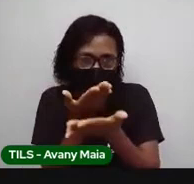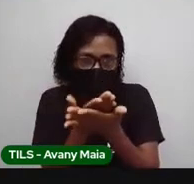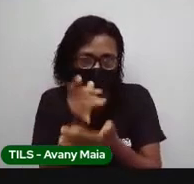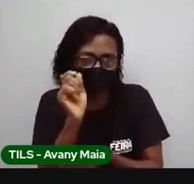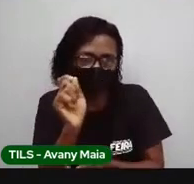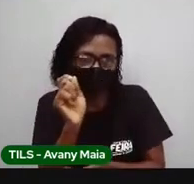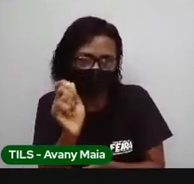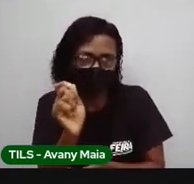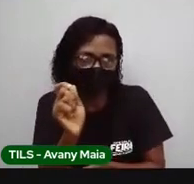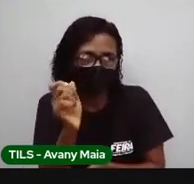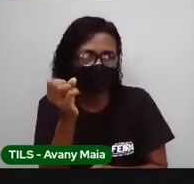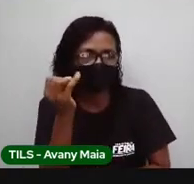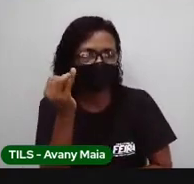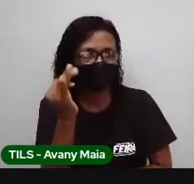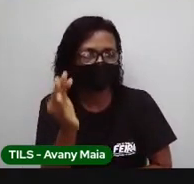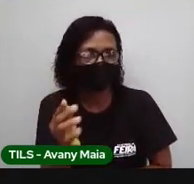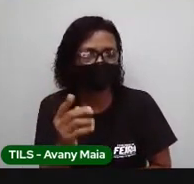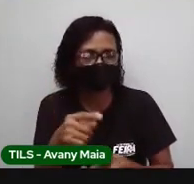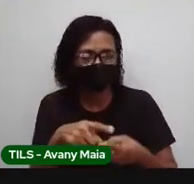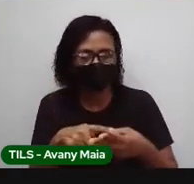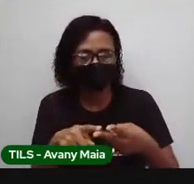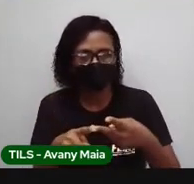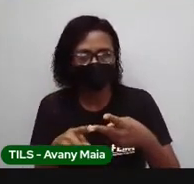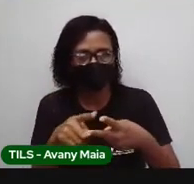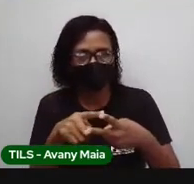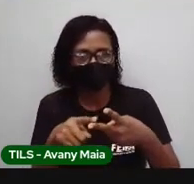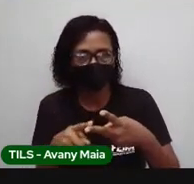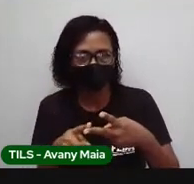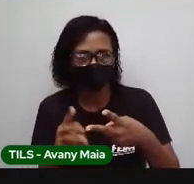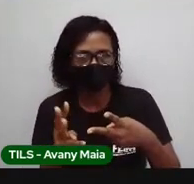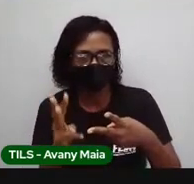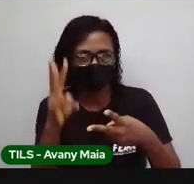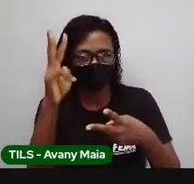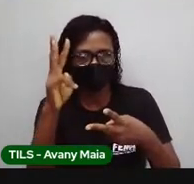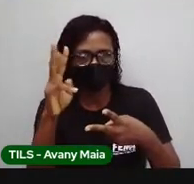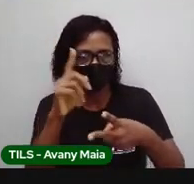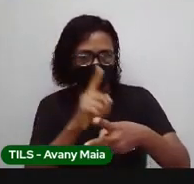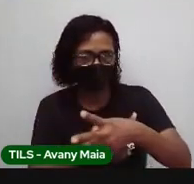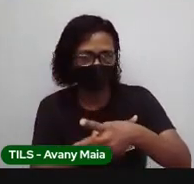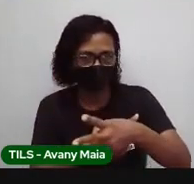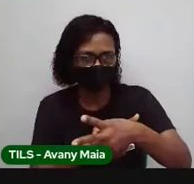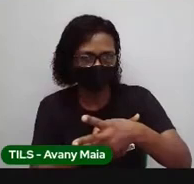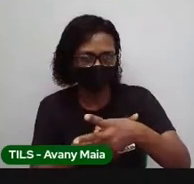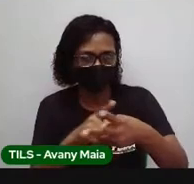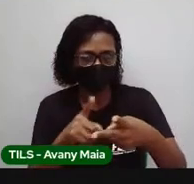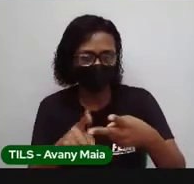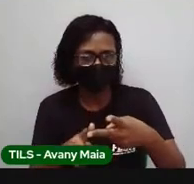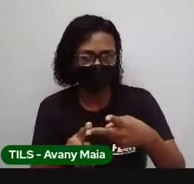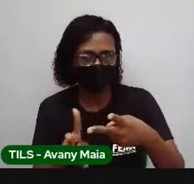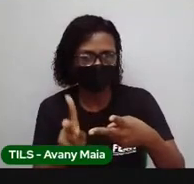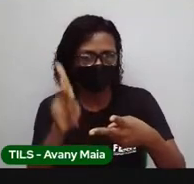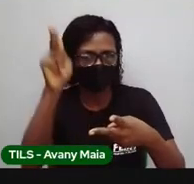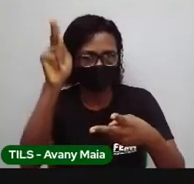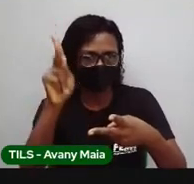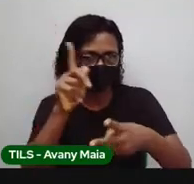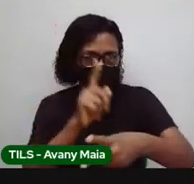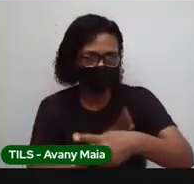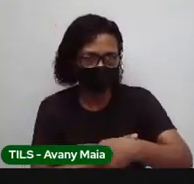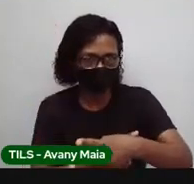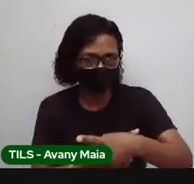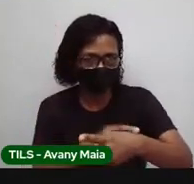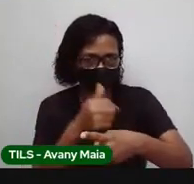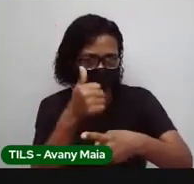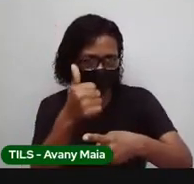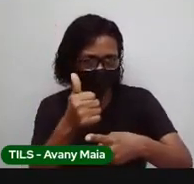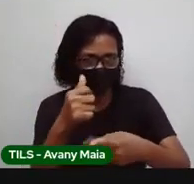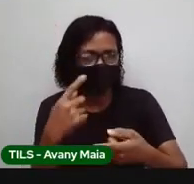ver essas duas unidades, o watt hora e o kilowatt hora, tá bom? Por quê?